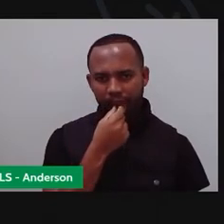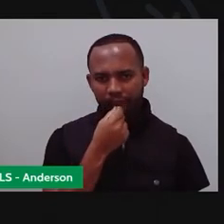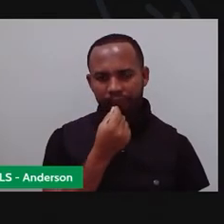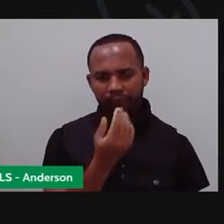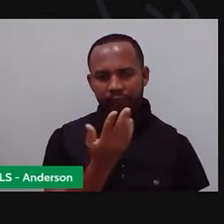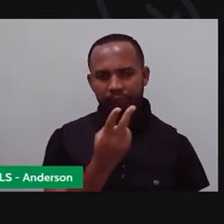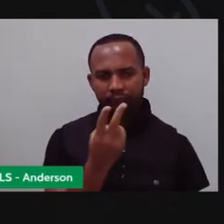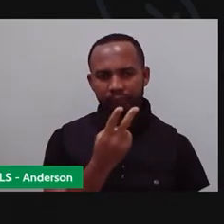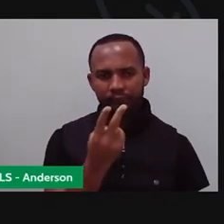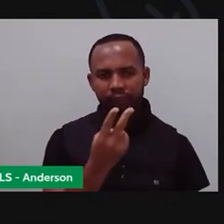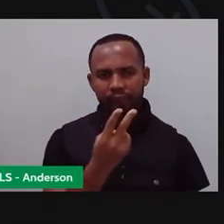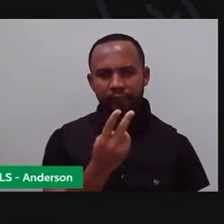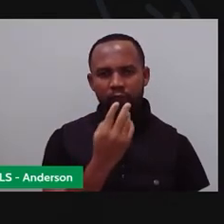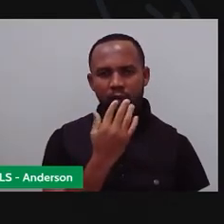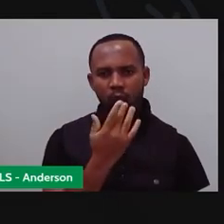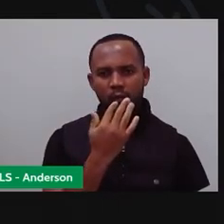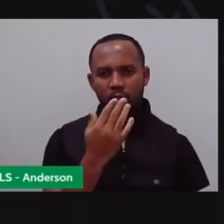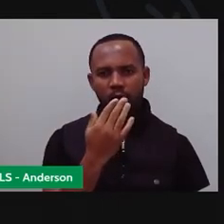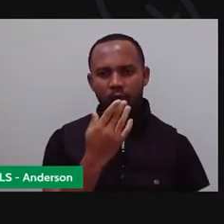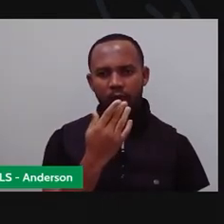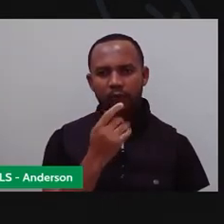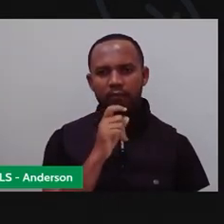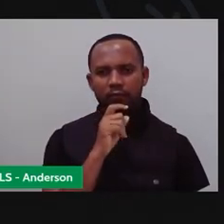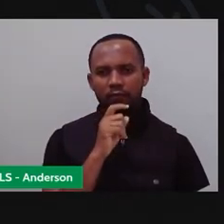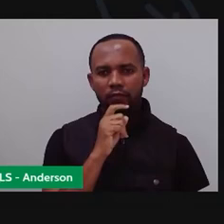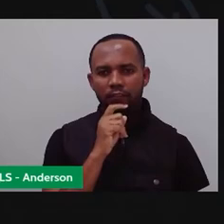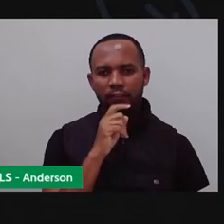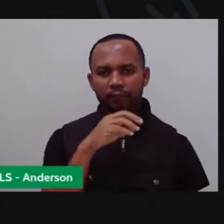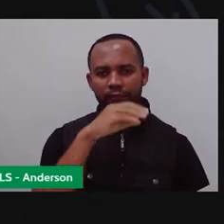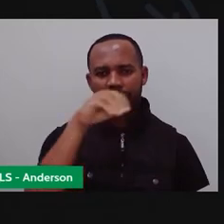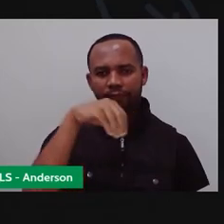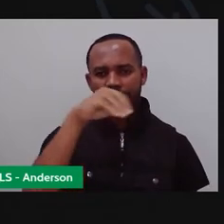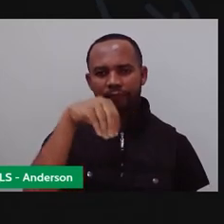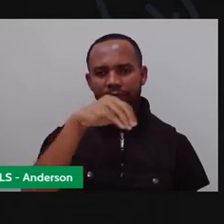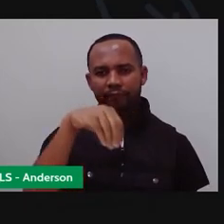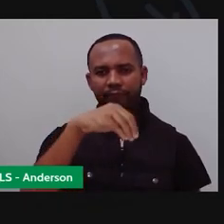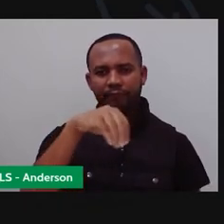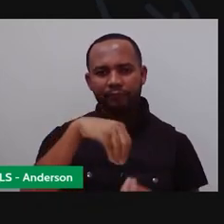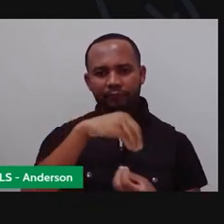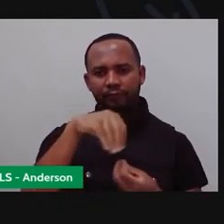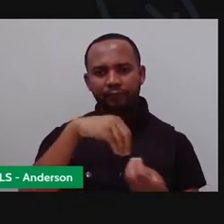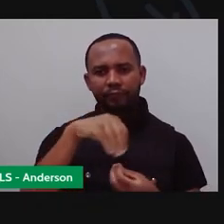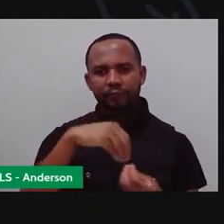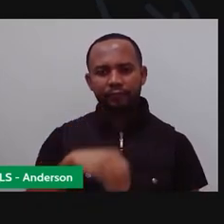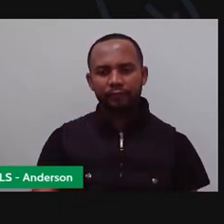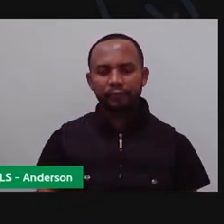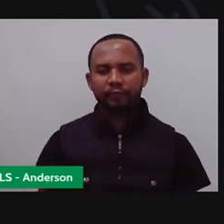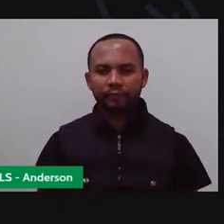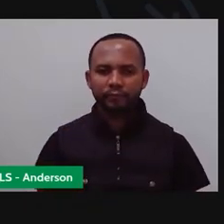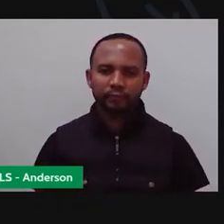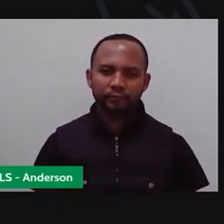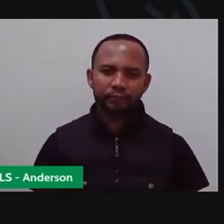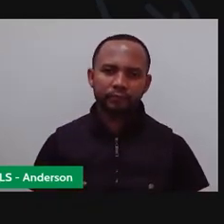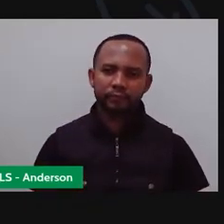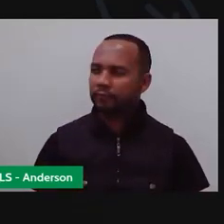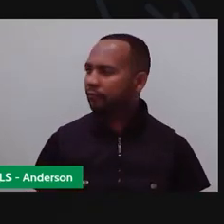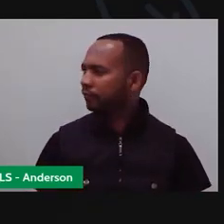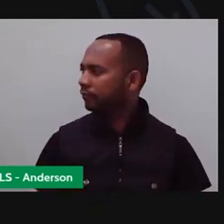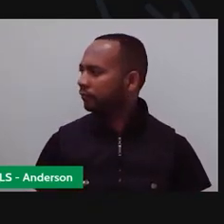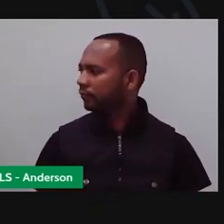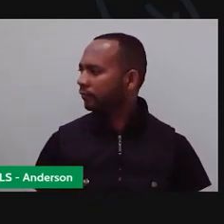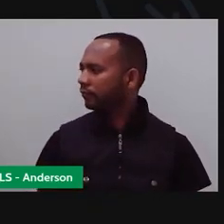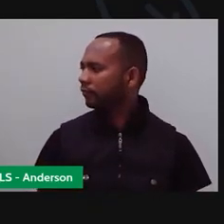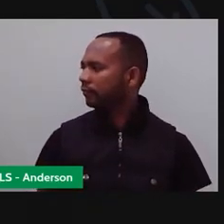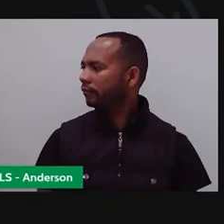essas duas aqui. E a gente sabe também que a gente pode fazer o quê? Misturar as cores, não é isso? Para poder dar origem a outras